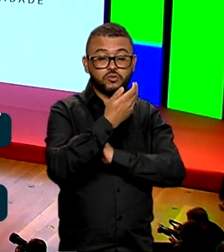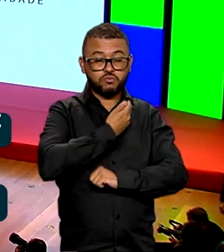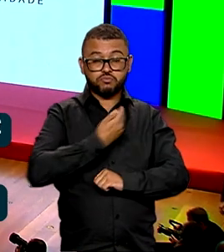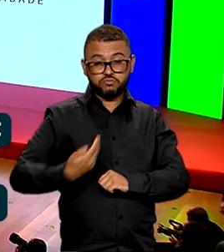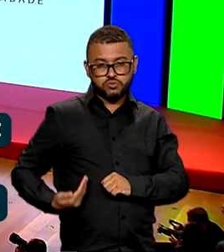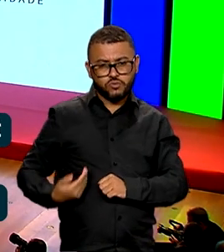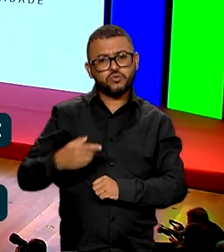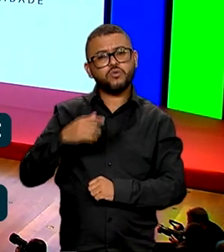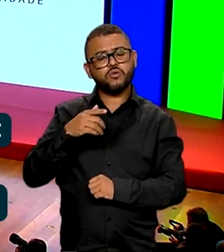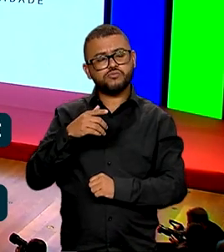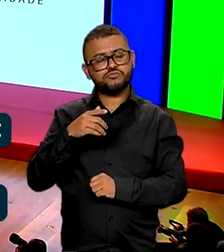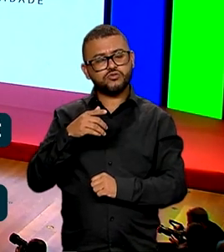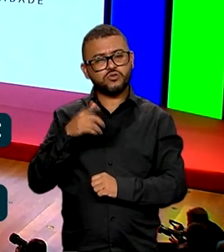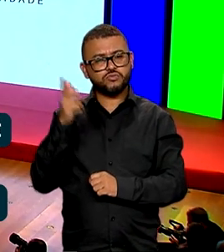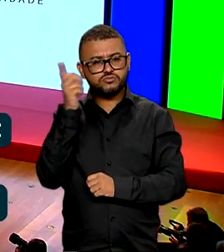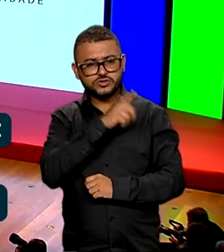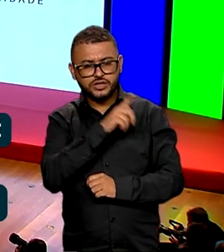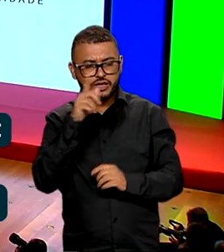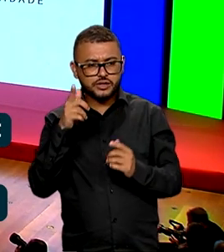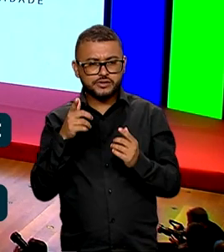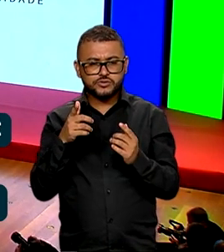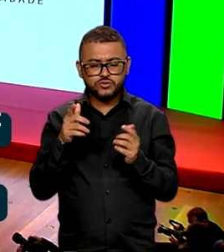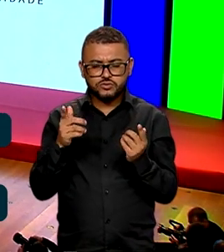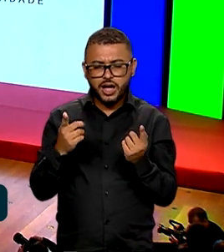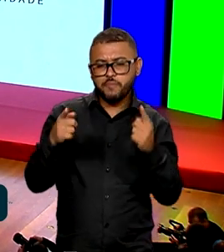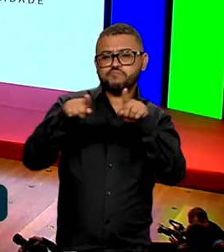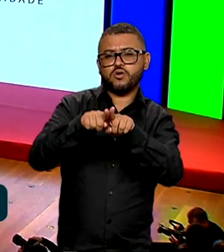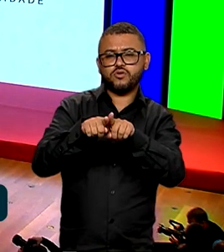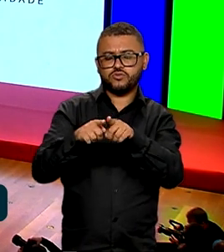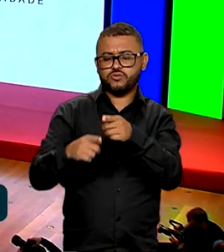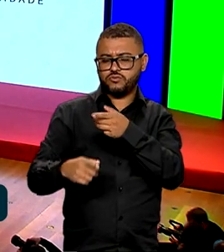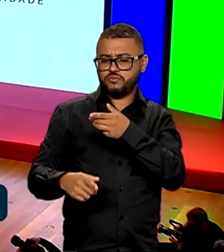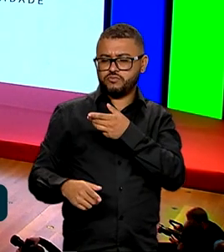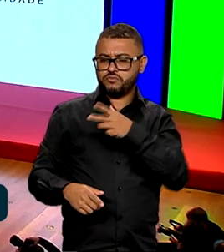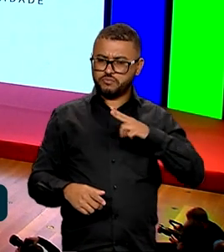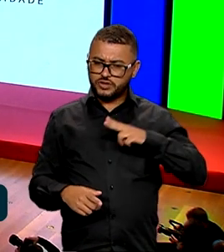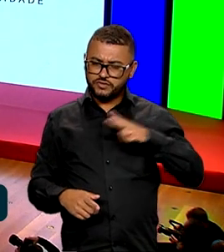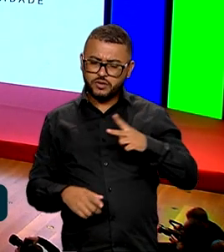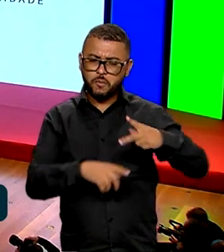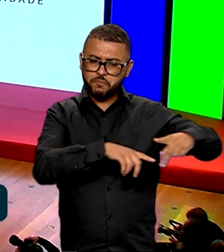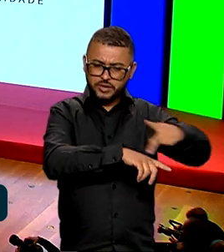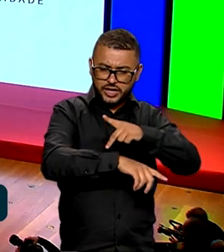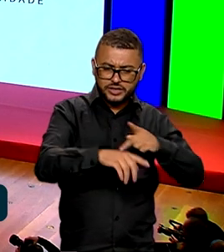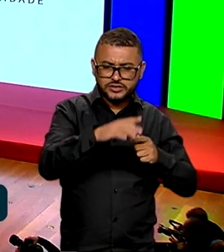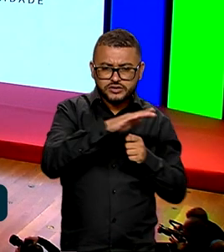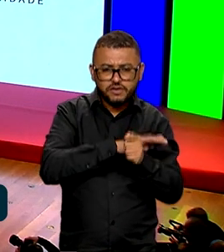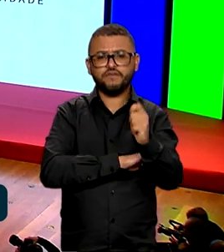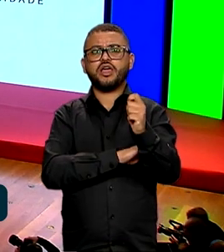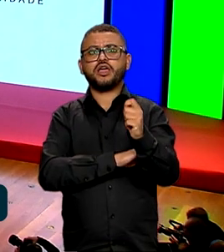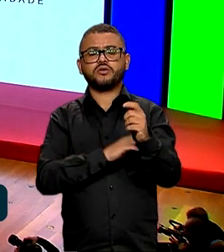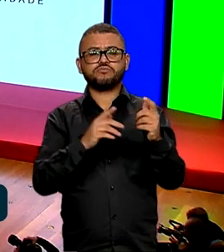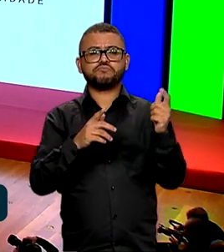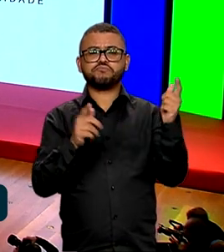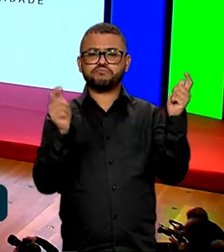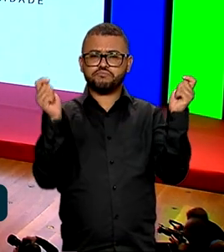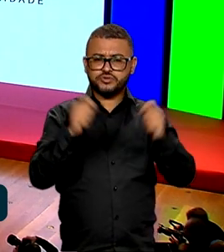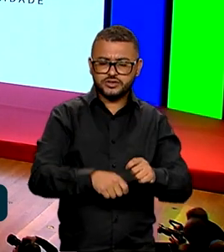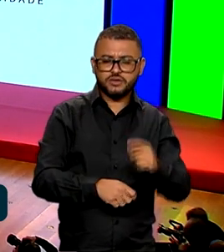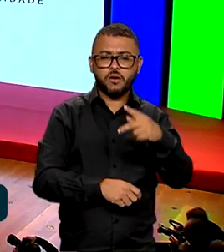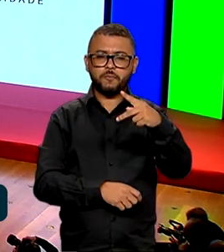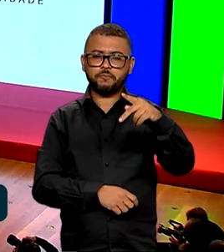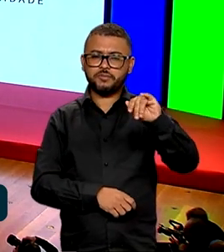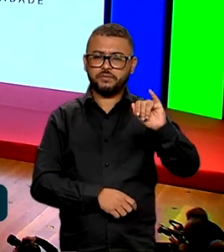atrai investimento privado. E os países que mais investem são os que o PIB